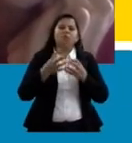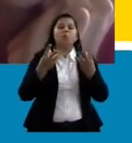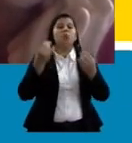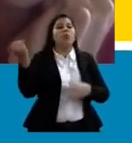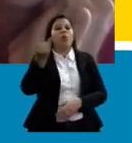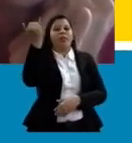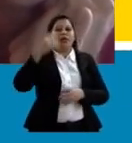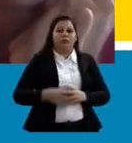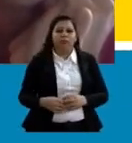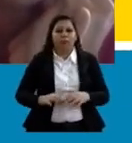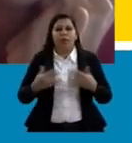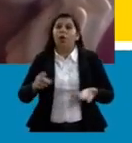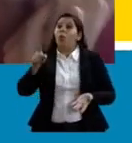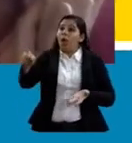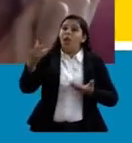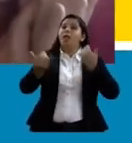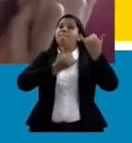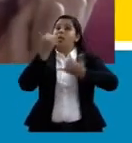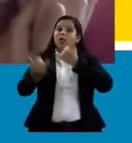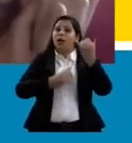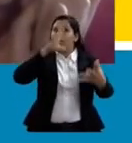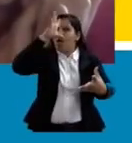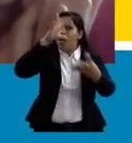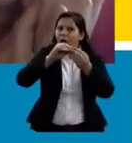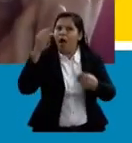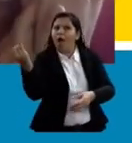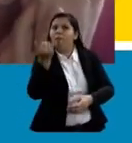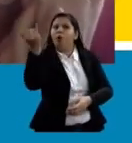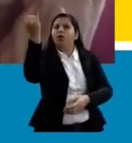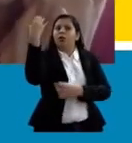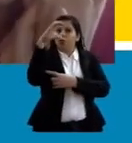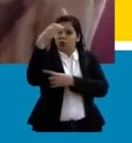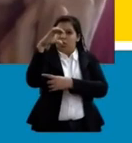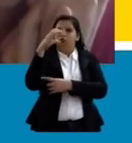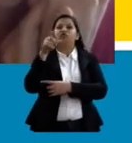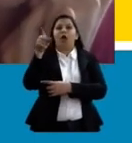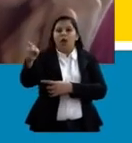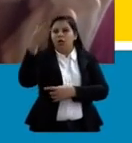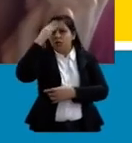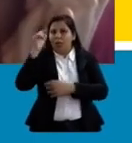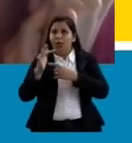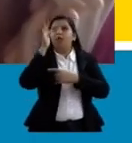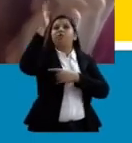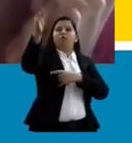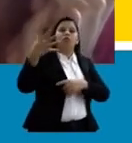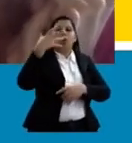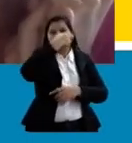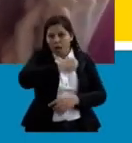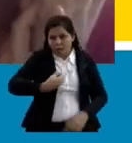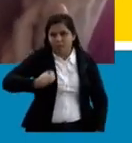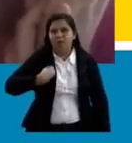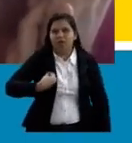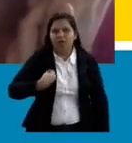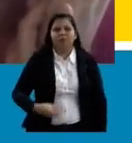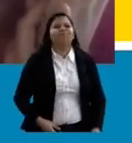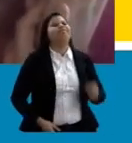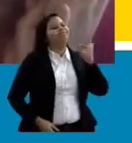ele brincando sabe da importância que não é só uma brincadeira, né? Lá na frente vai salvar a vida. Sim, com certeza.